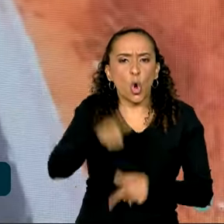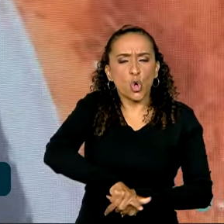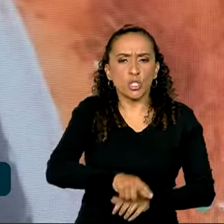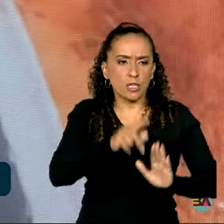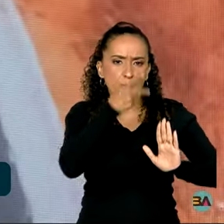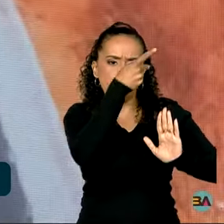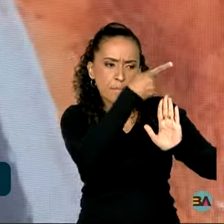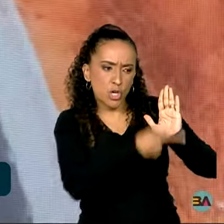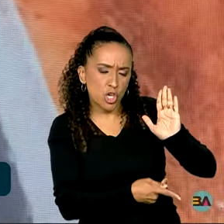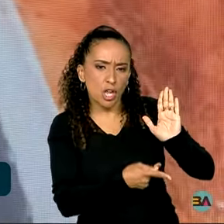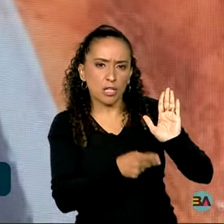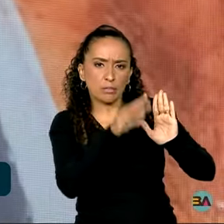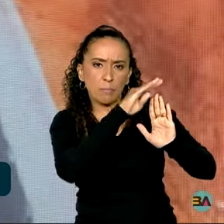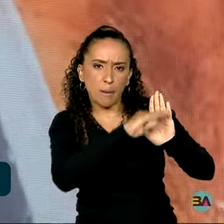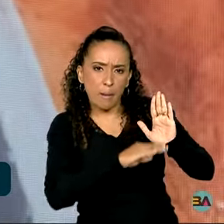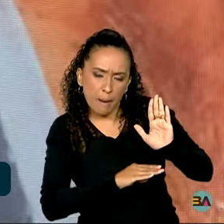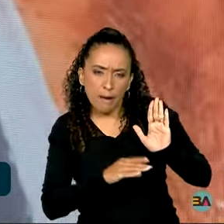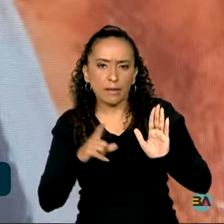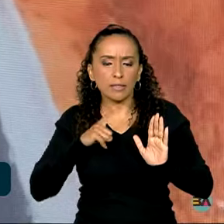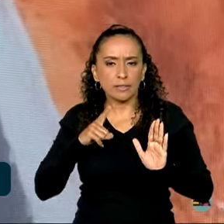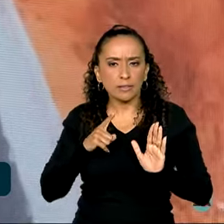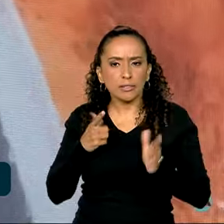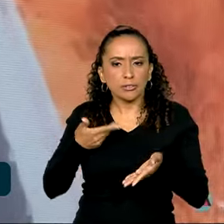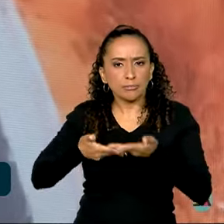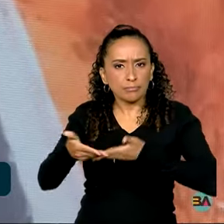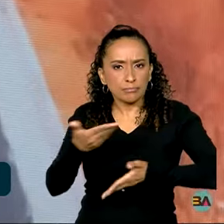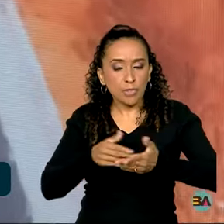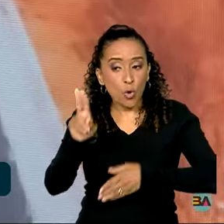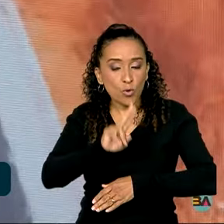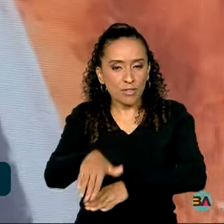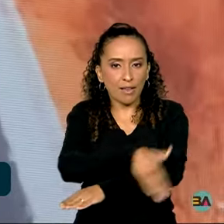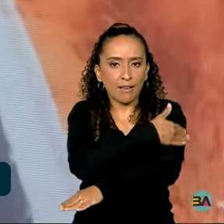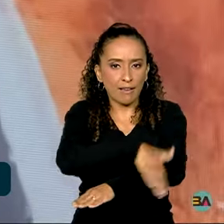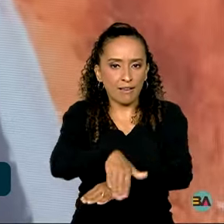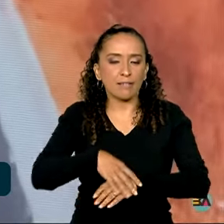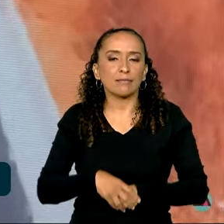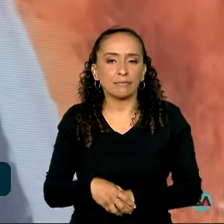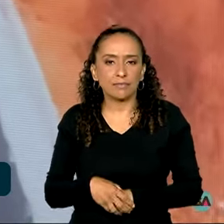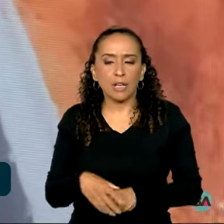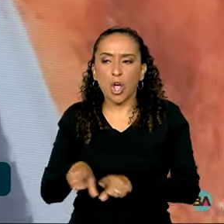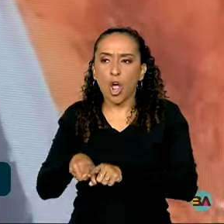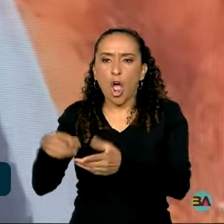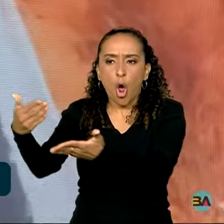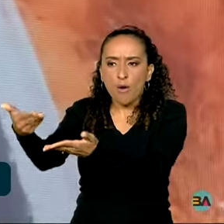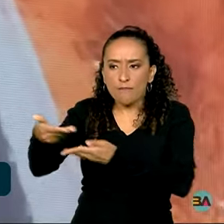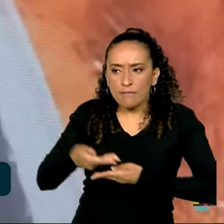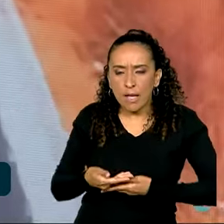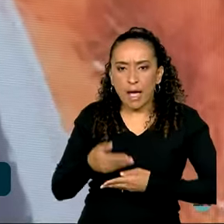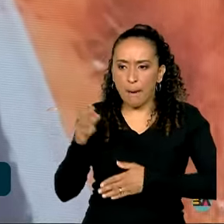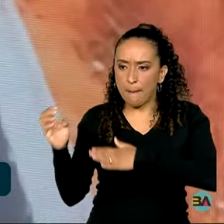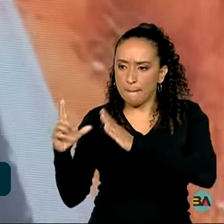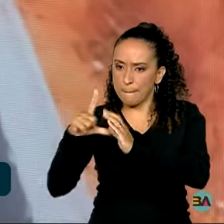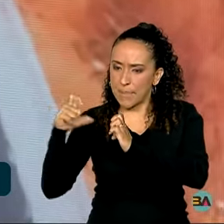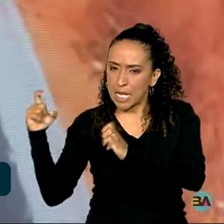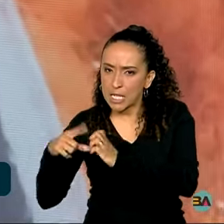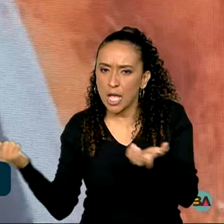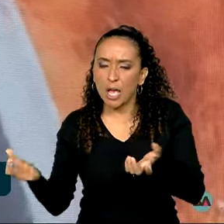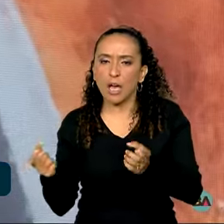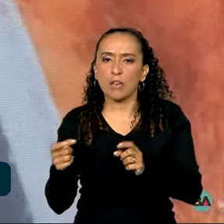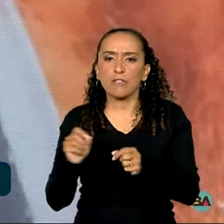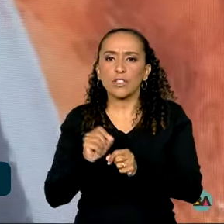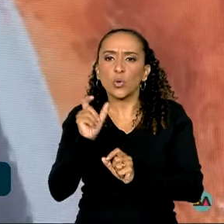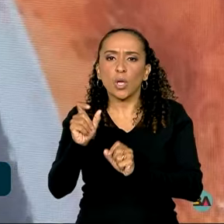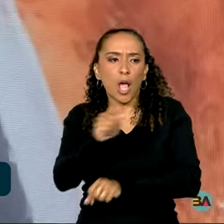projetos que estão em nossas cabeças para utilizar essa estrada, convidar empresários, fazer com que os